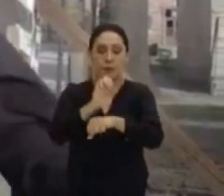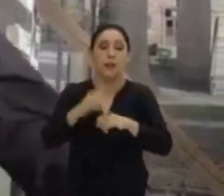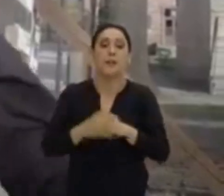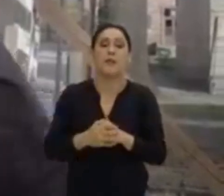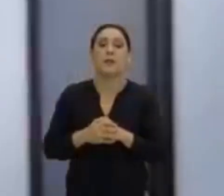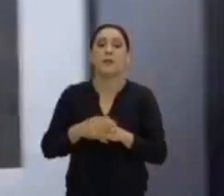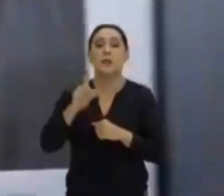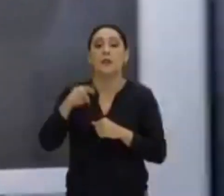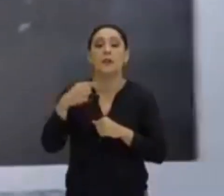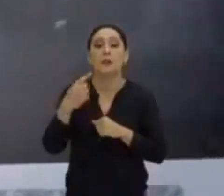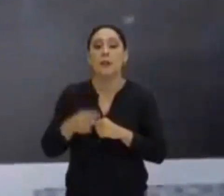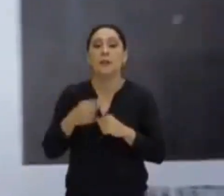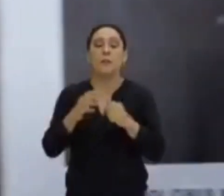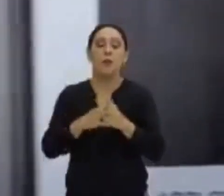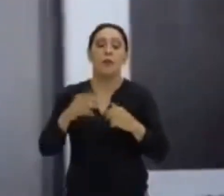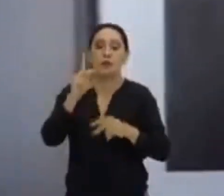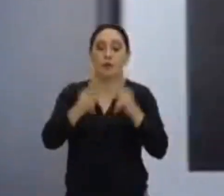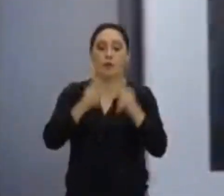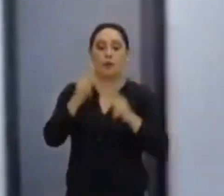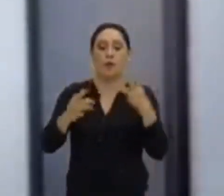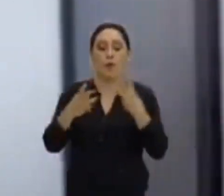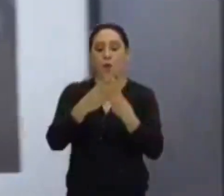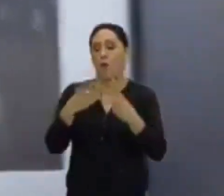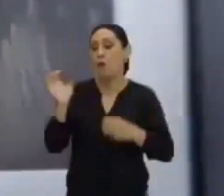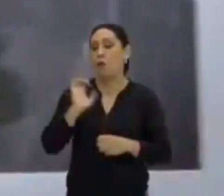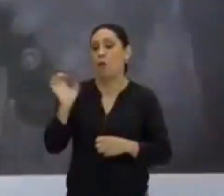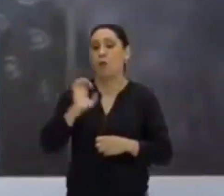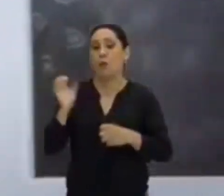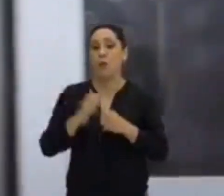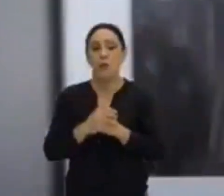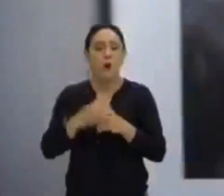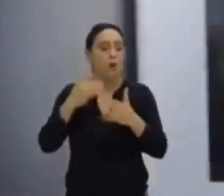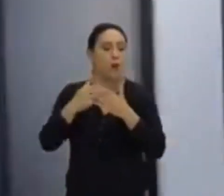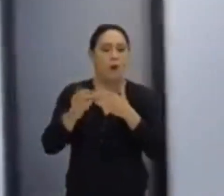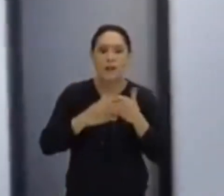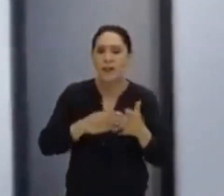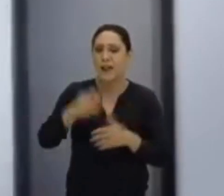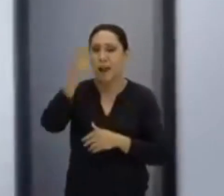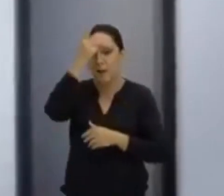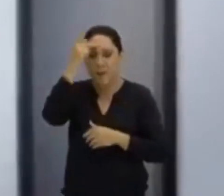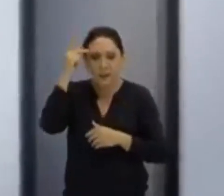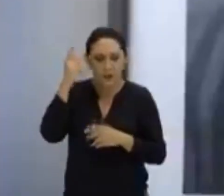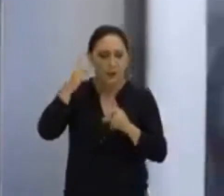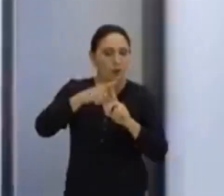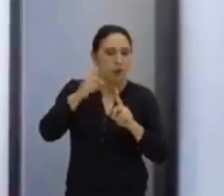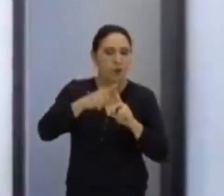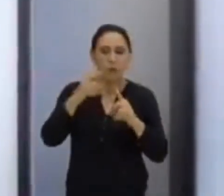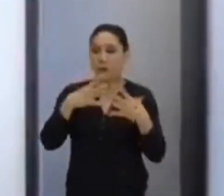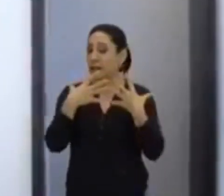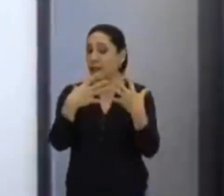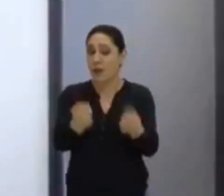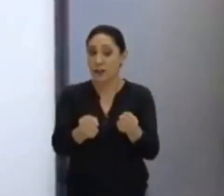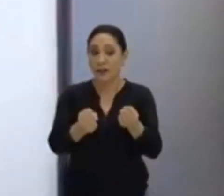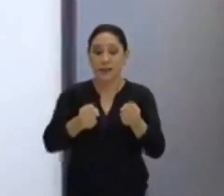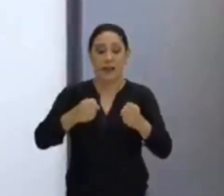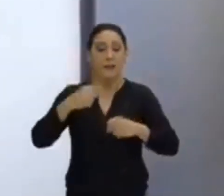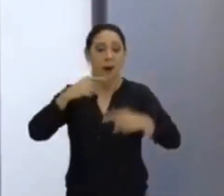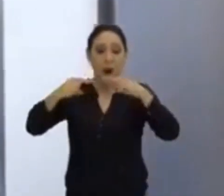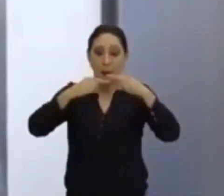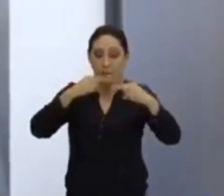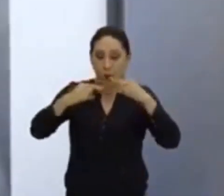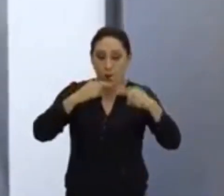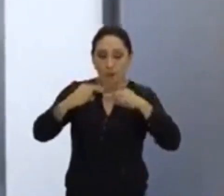e depois, obviamente, judeus, ciganos, homossexuais, qualquer tipo de pessoa que fosse contra a base,